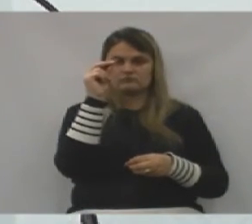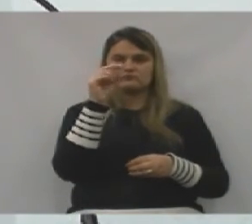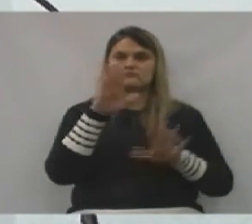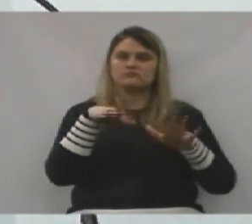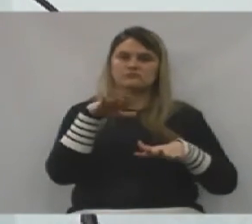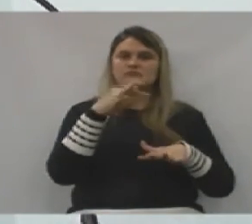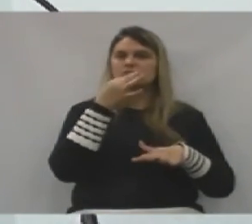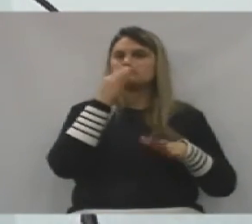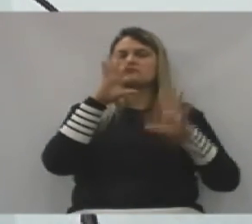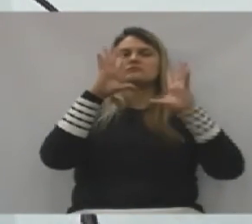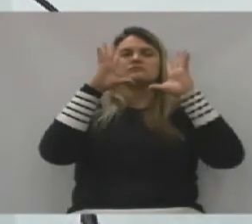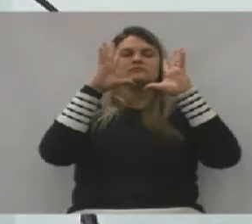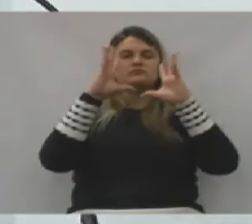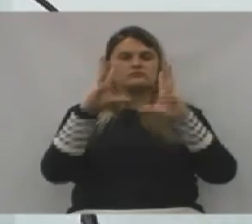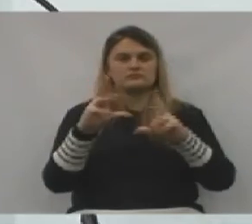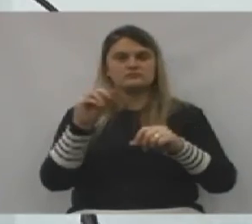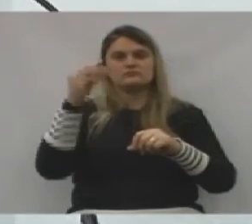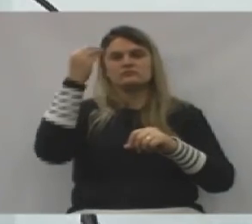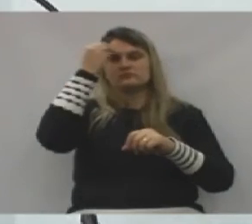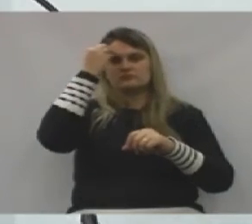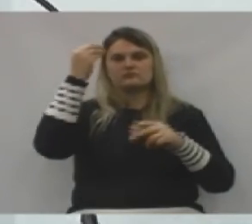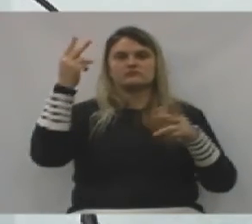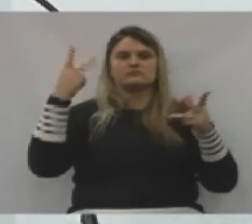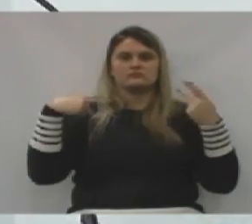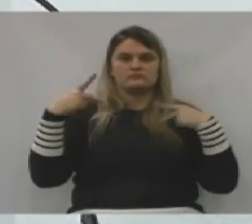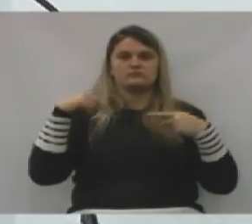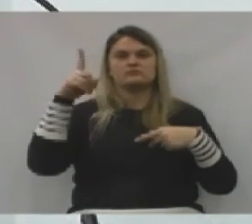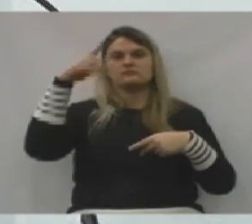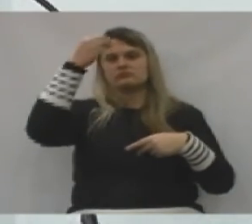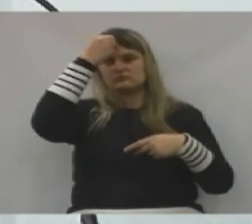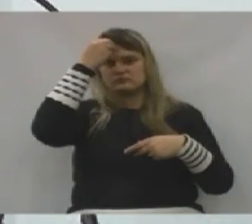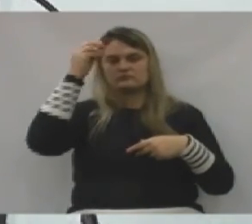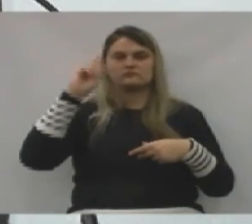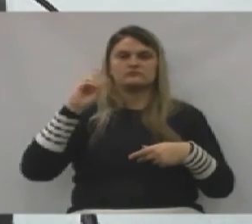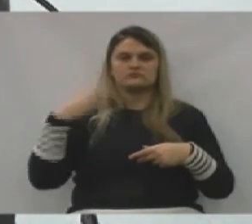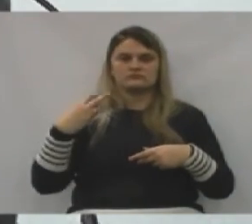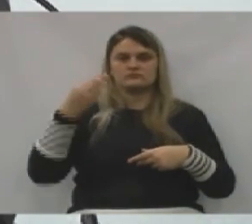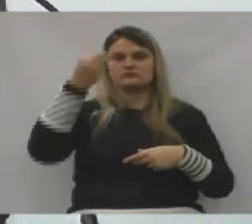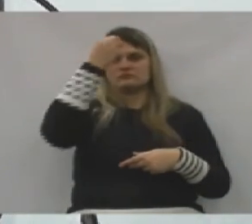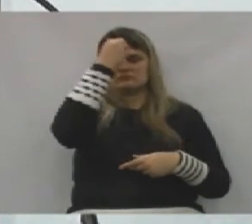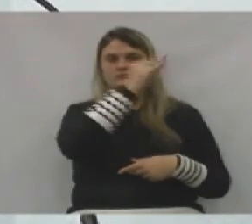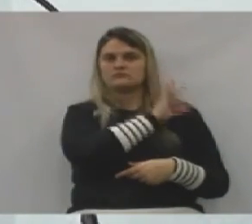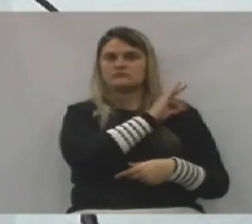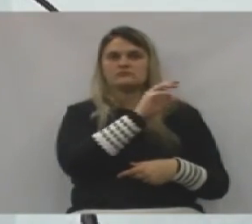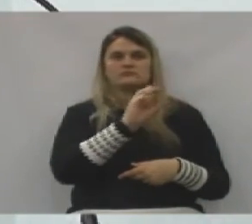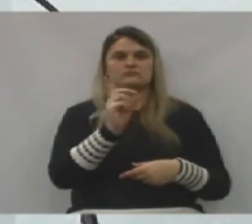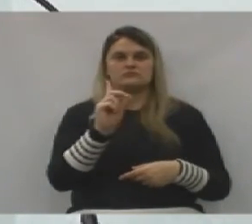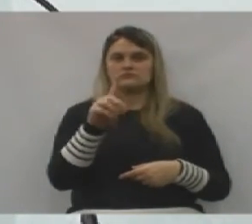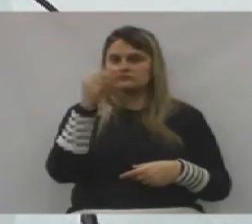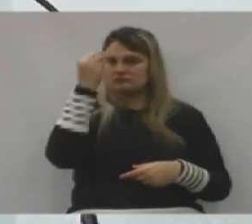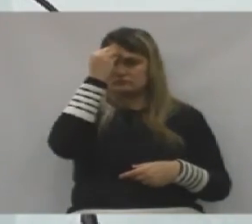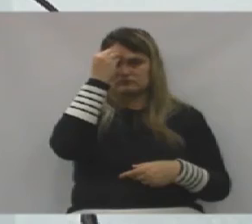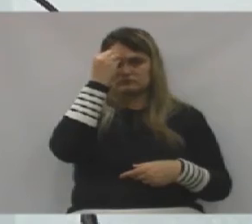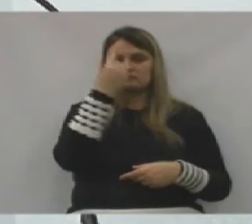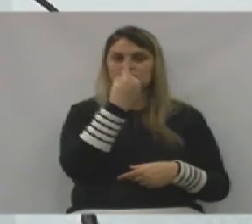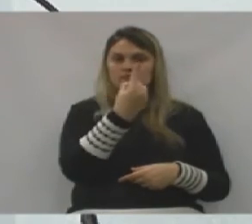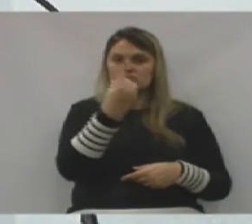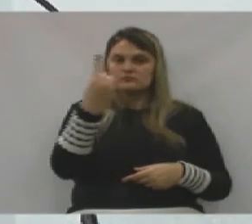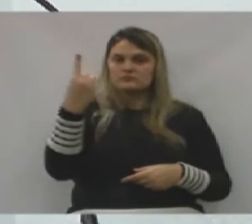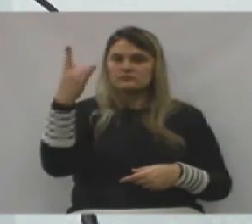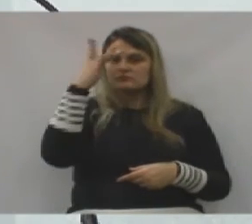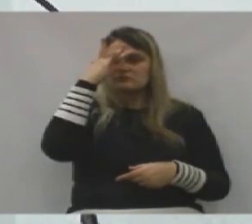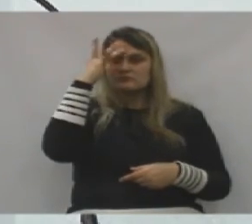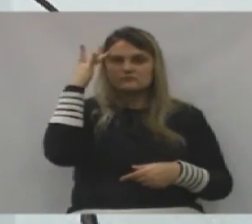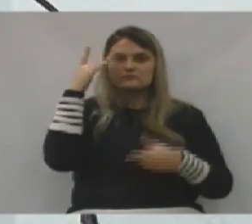acha de vez em quando que tudo é culpa da política, dos vereadores, do prefeito, não é. Cada um